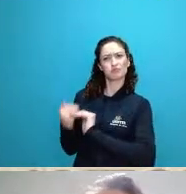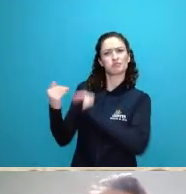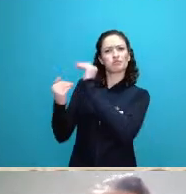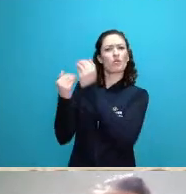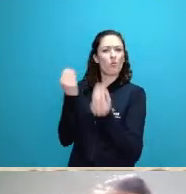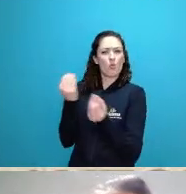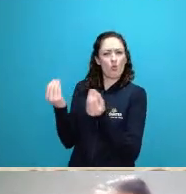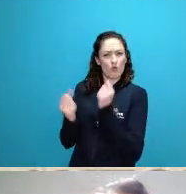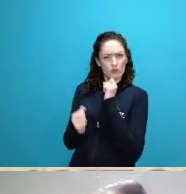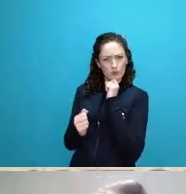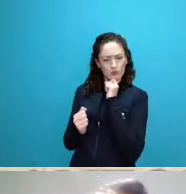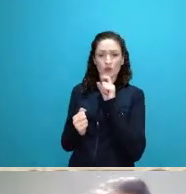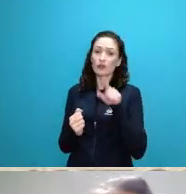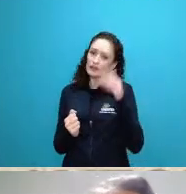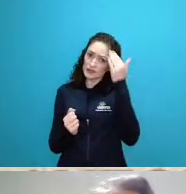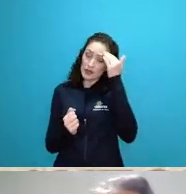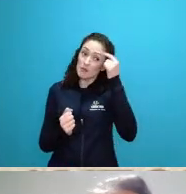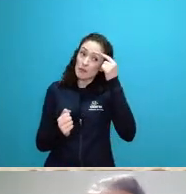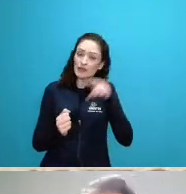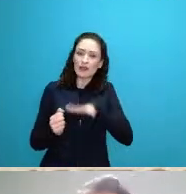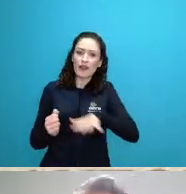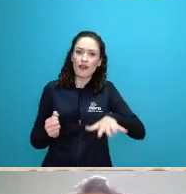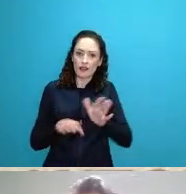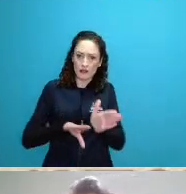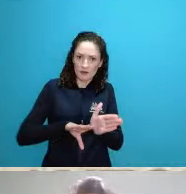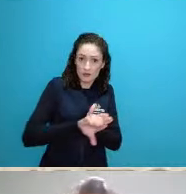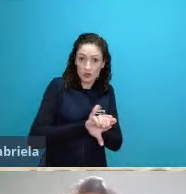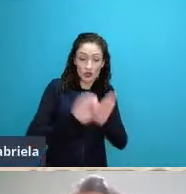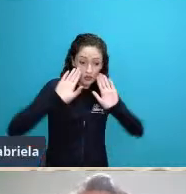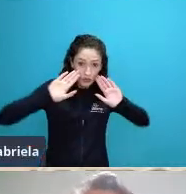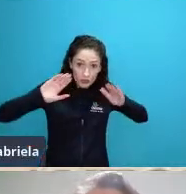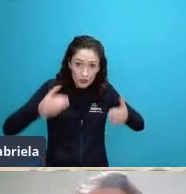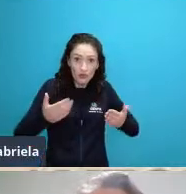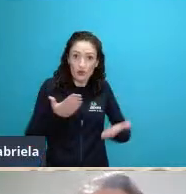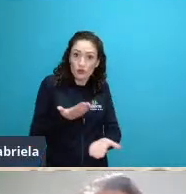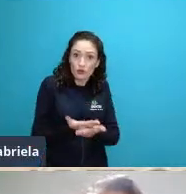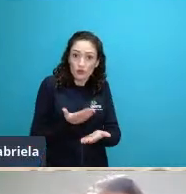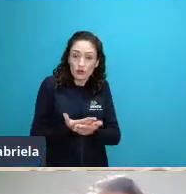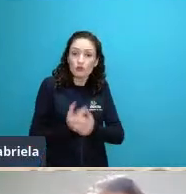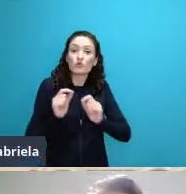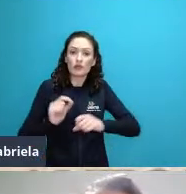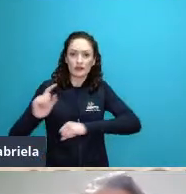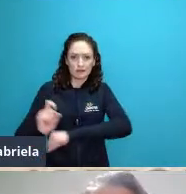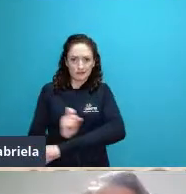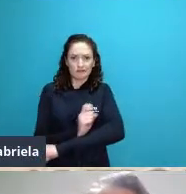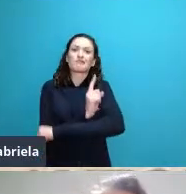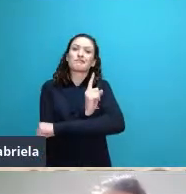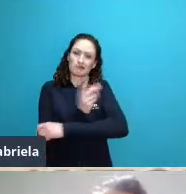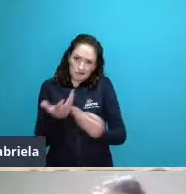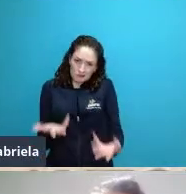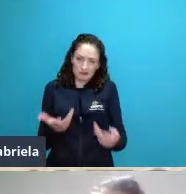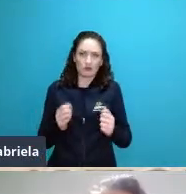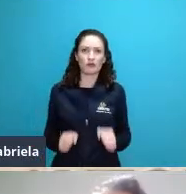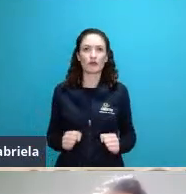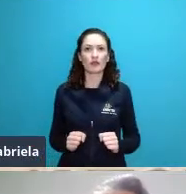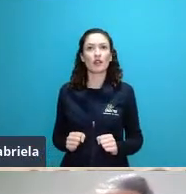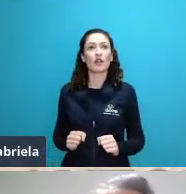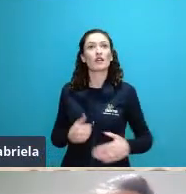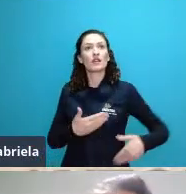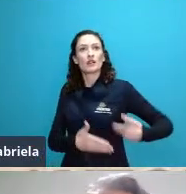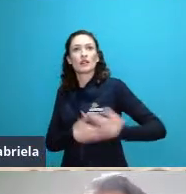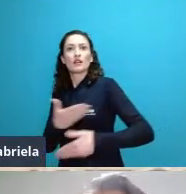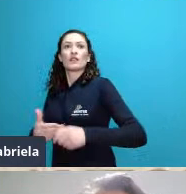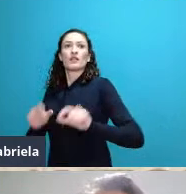biológica era voltada mais para esse aspecto evolutivo e aí nos anos 50 saiu esse livro do Huxley que era essa síntese